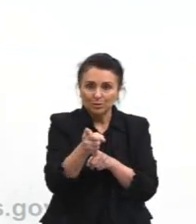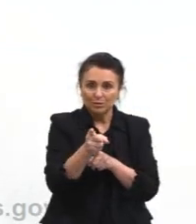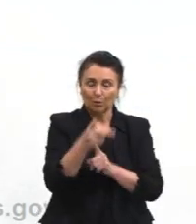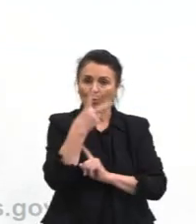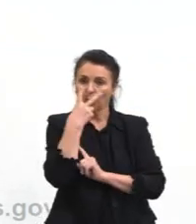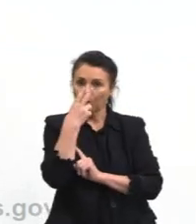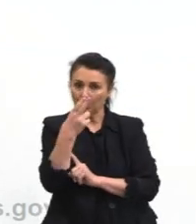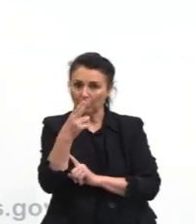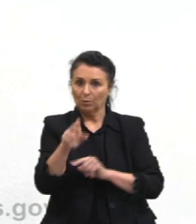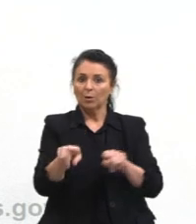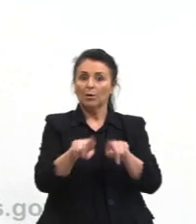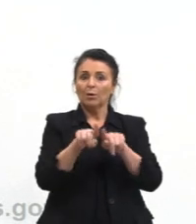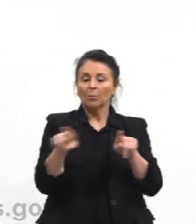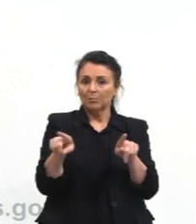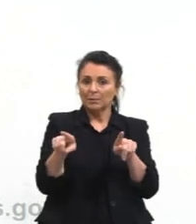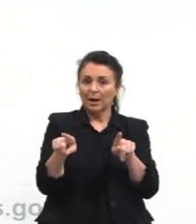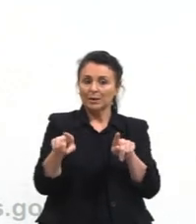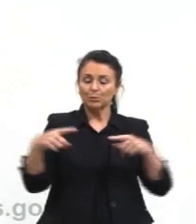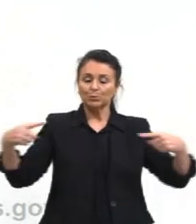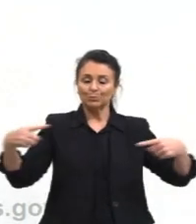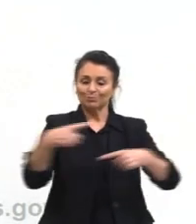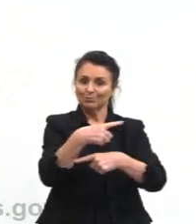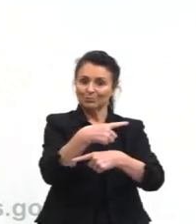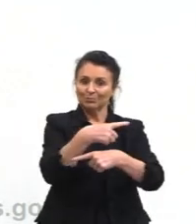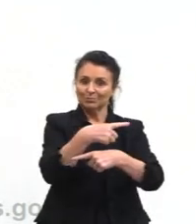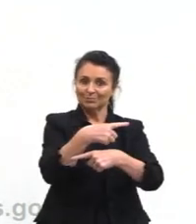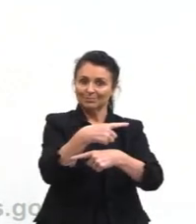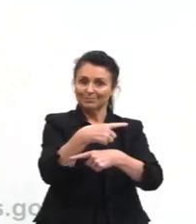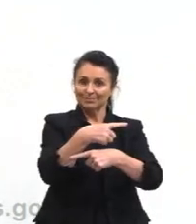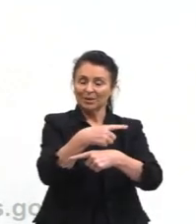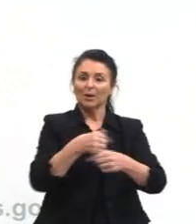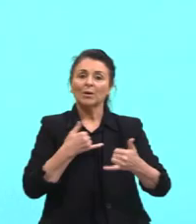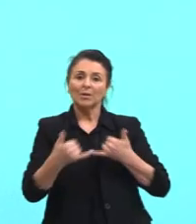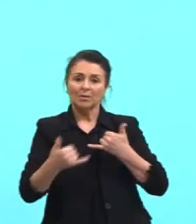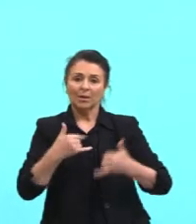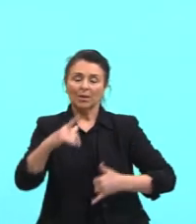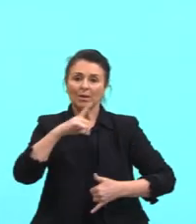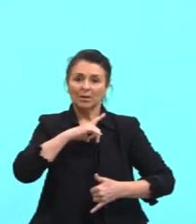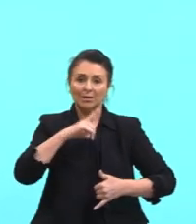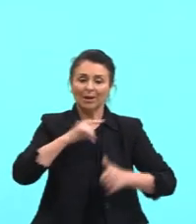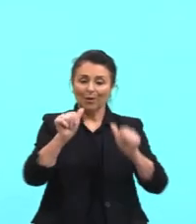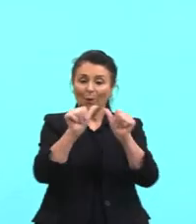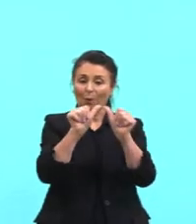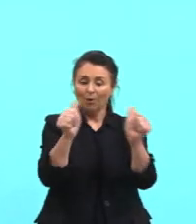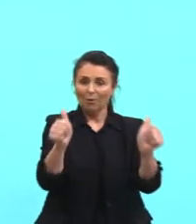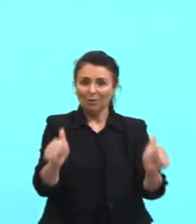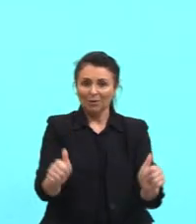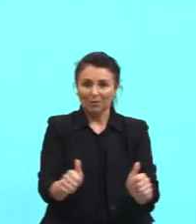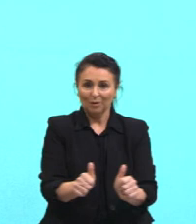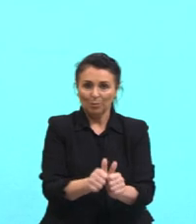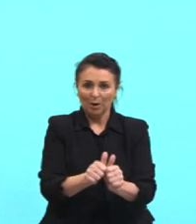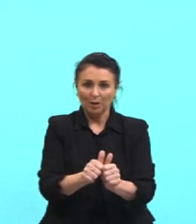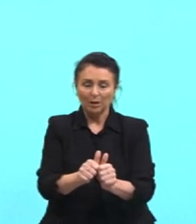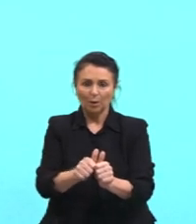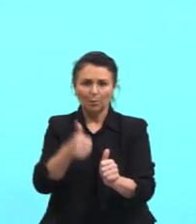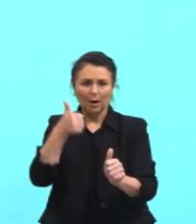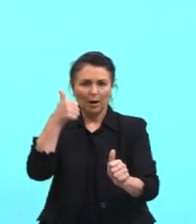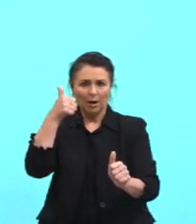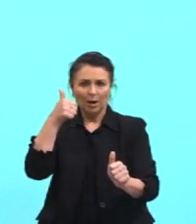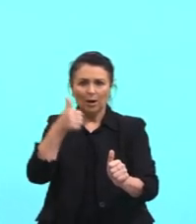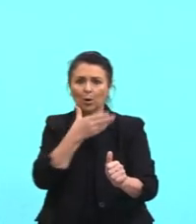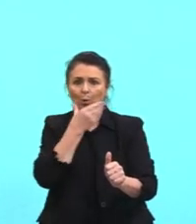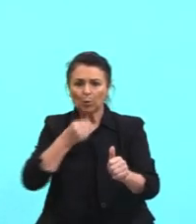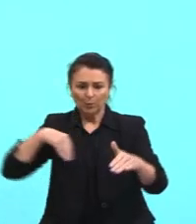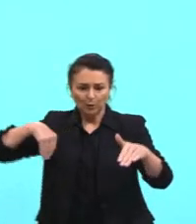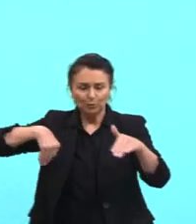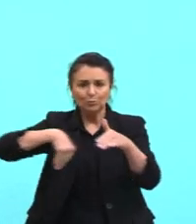Mas, sentido contrário. Então, por exemplo, a gente tem aqui na imagem, né? Uma pessoa chutou uma bola.